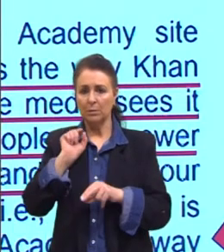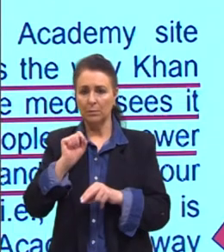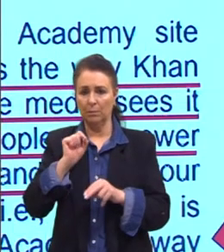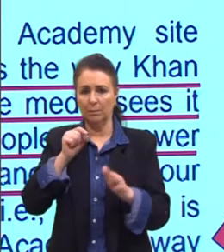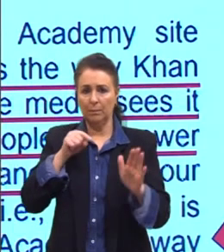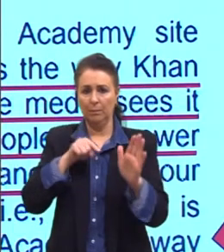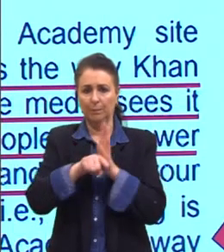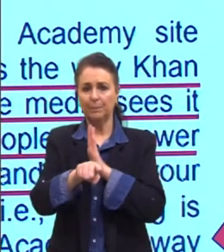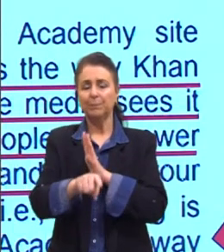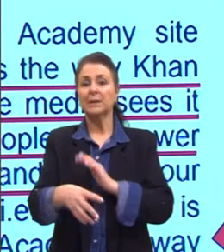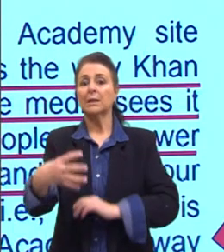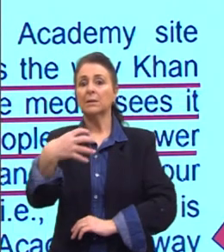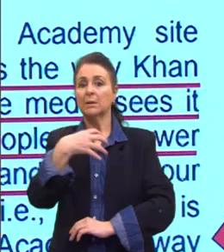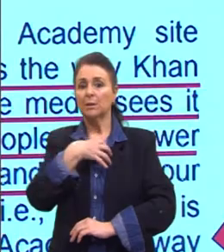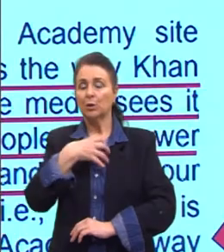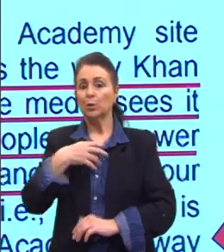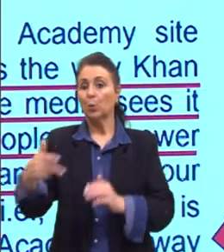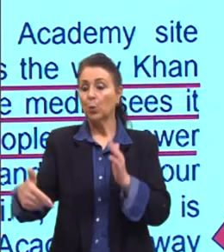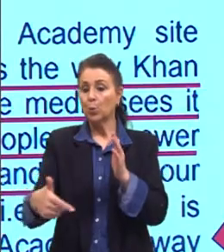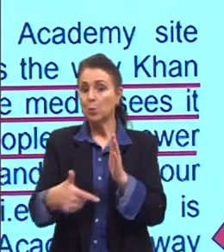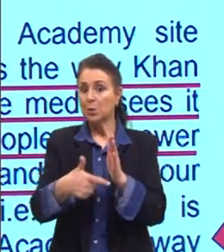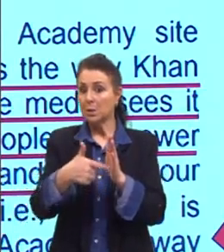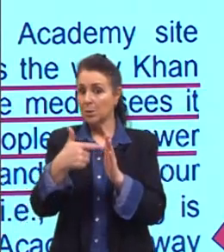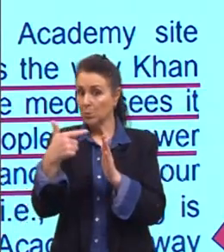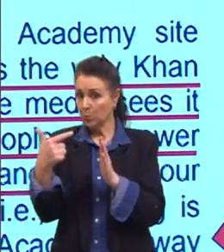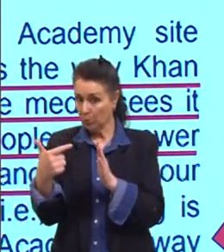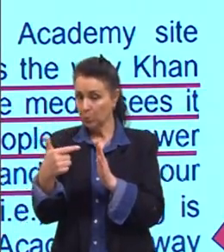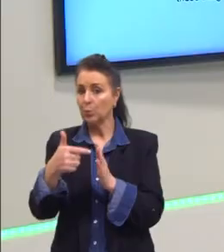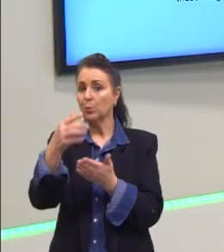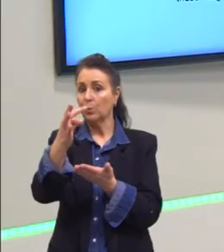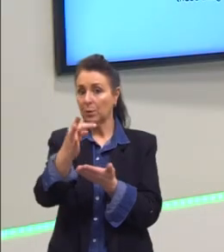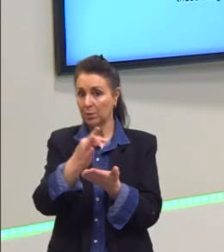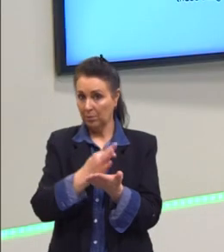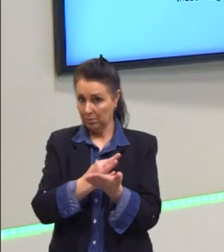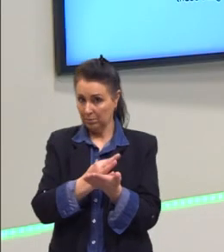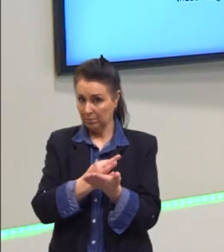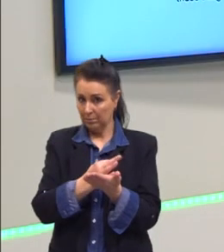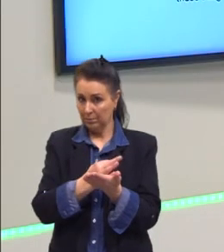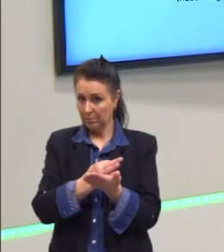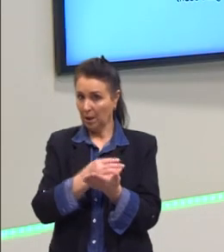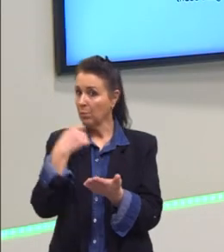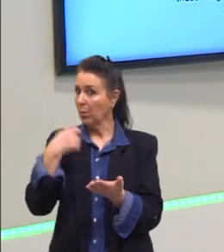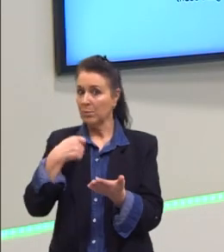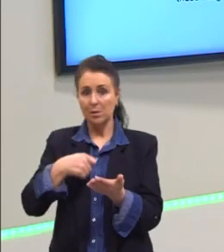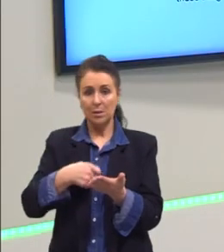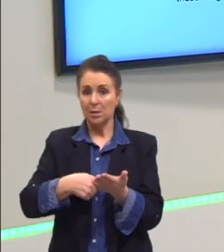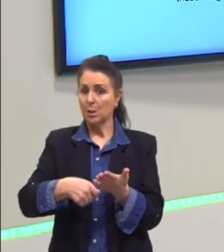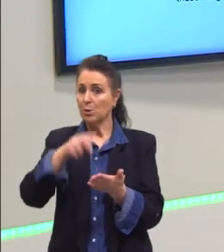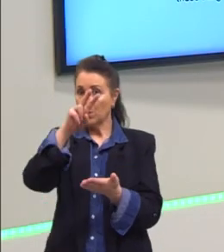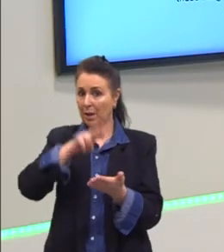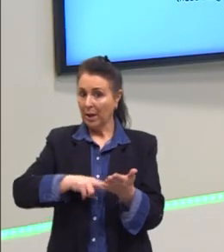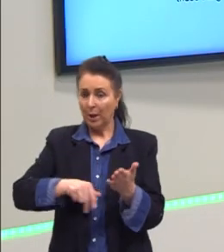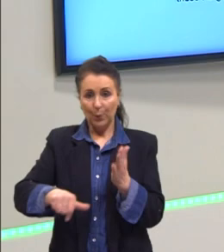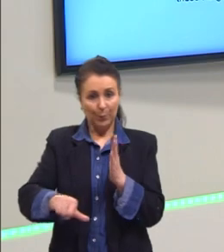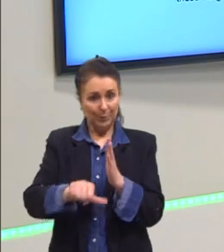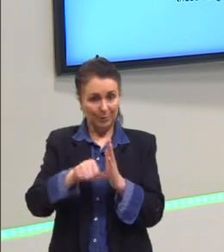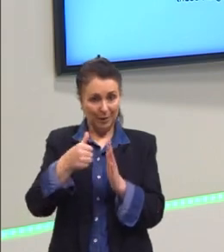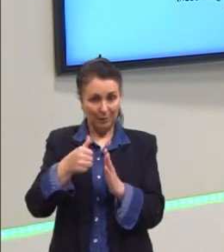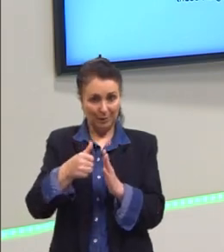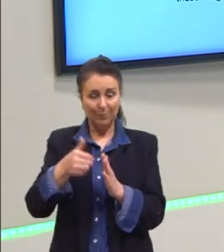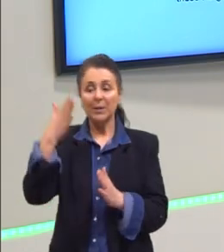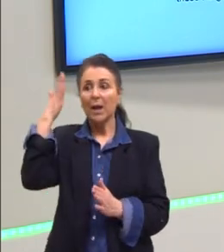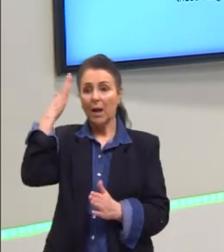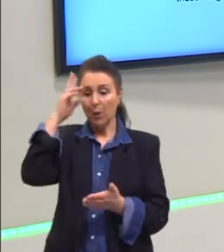Nesse sentido, o segundo texto, então, eu não preciso nem ler esse primeiro, eu vou ler o segundo,